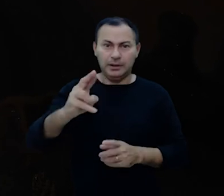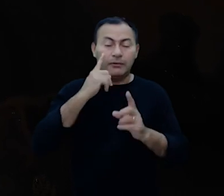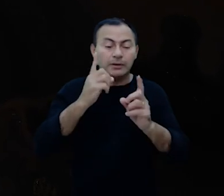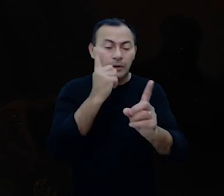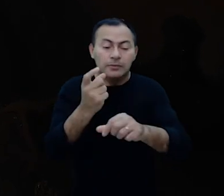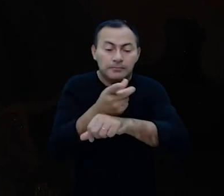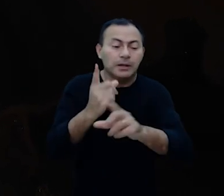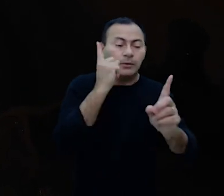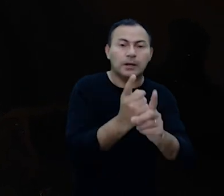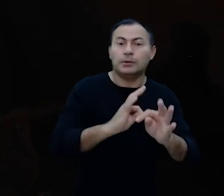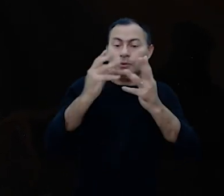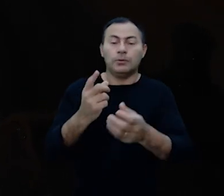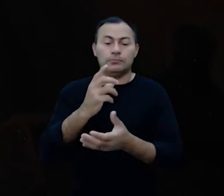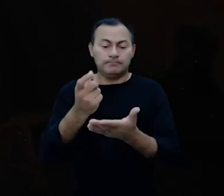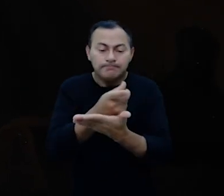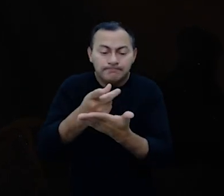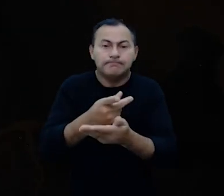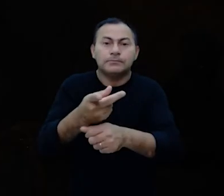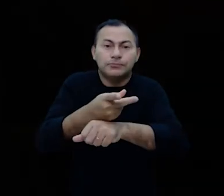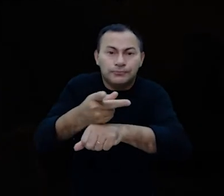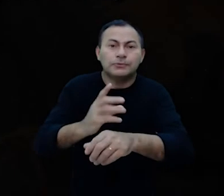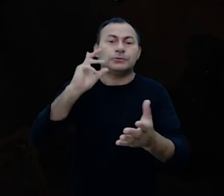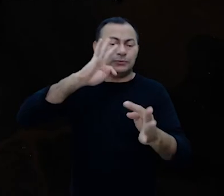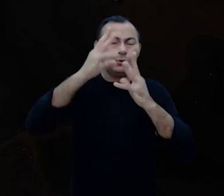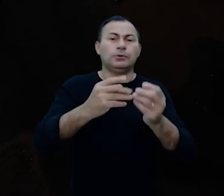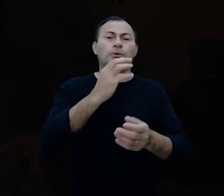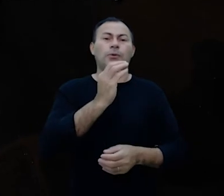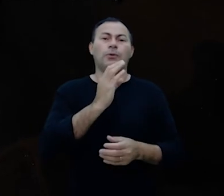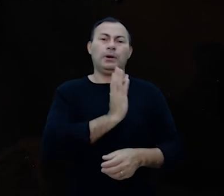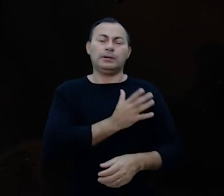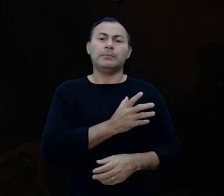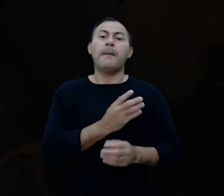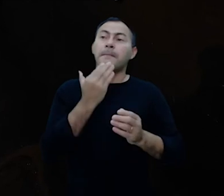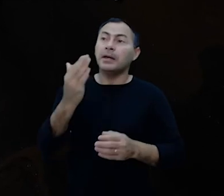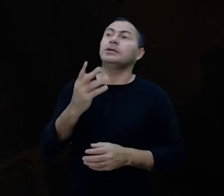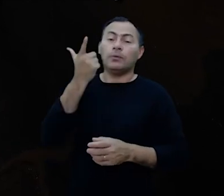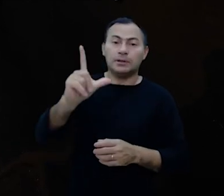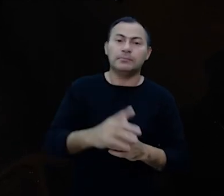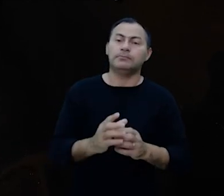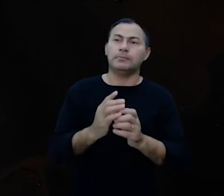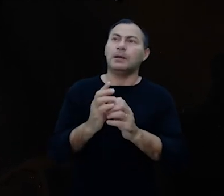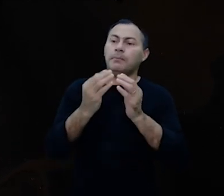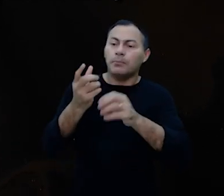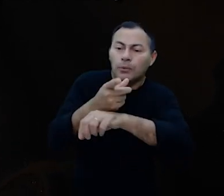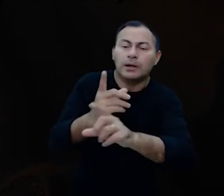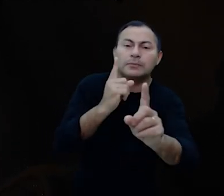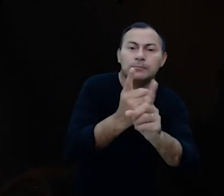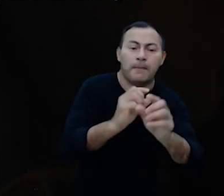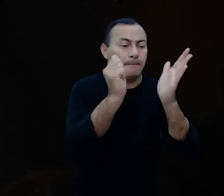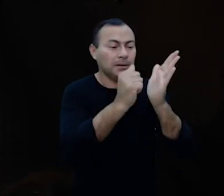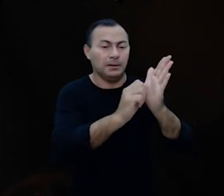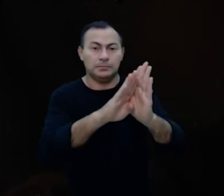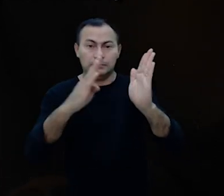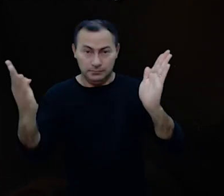buscará e me achará quando me buscares de todo o coração Jesus disse pedi e dar-se-vos-á buscai e achareis